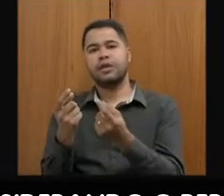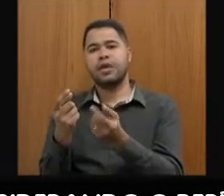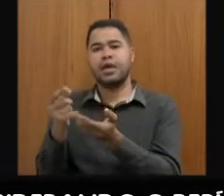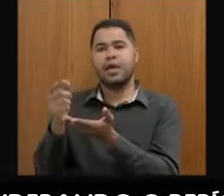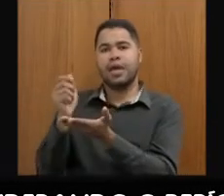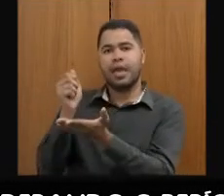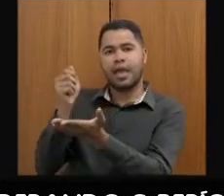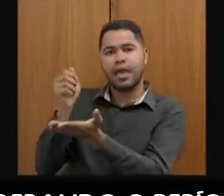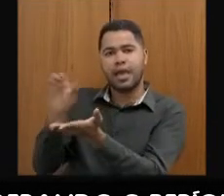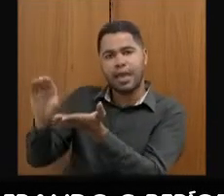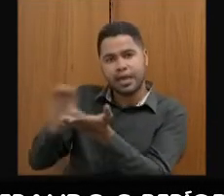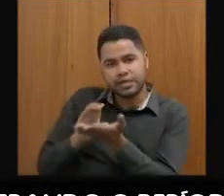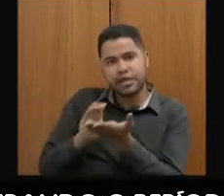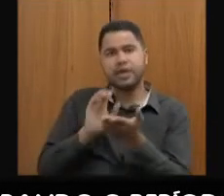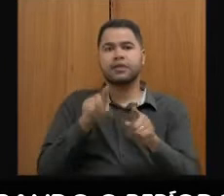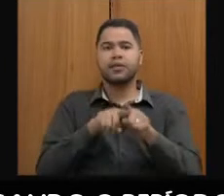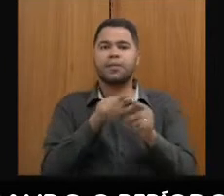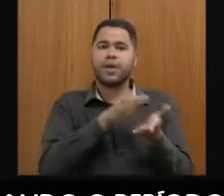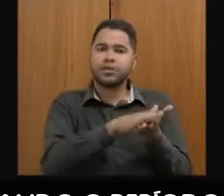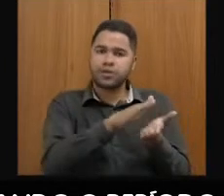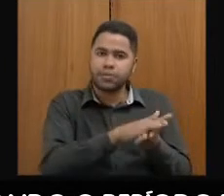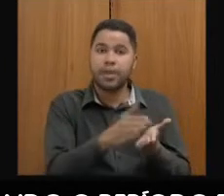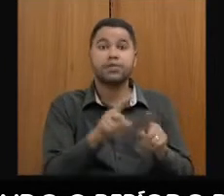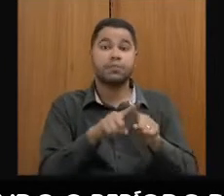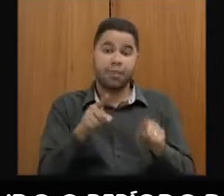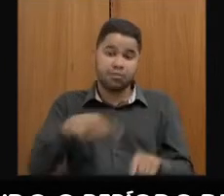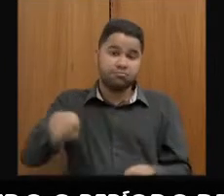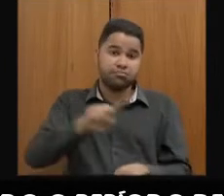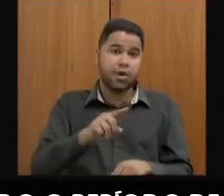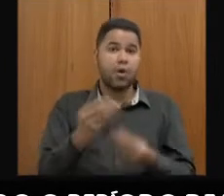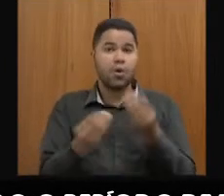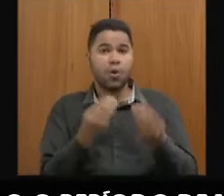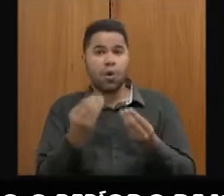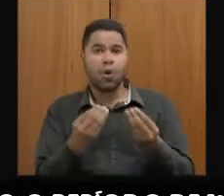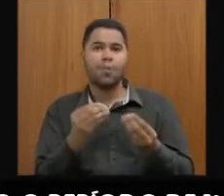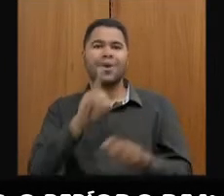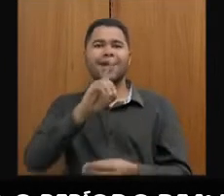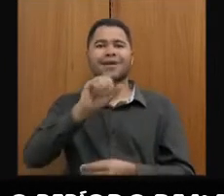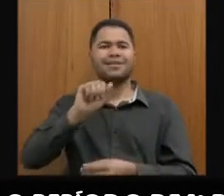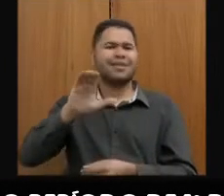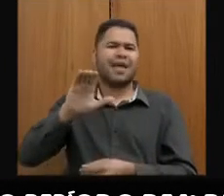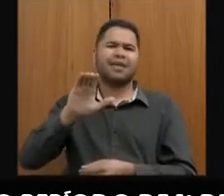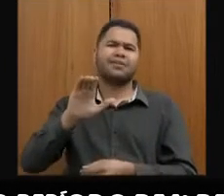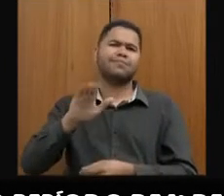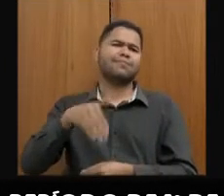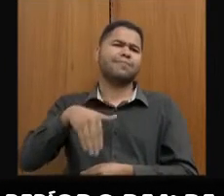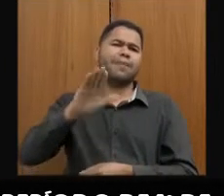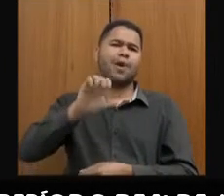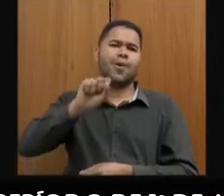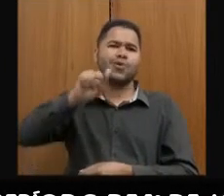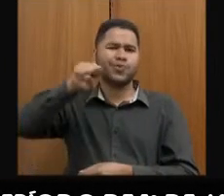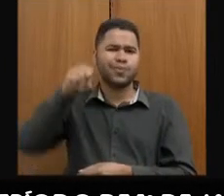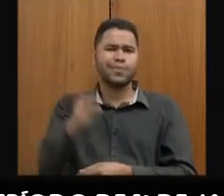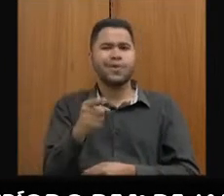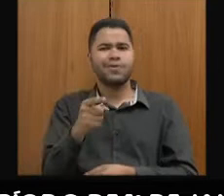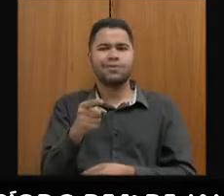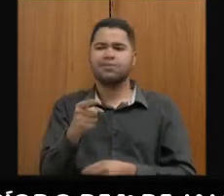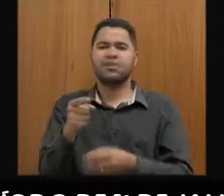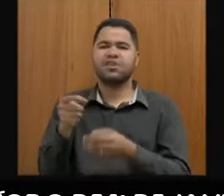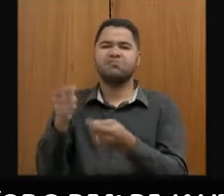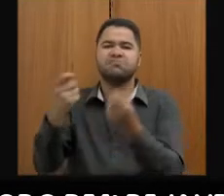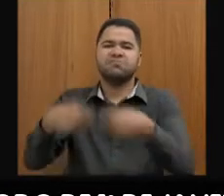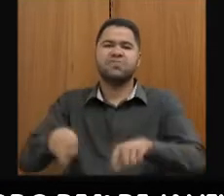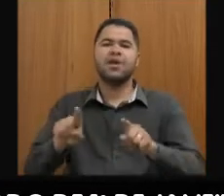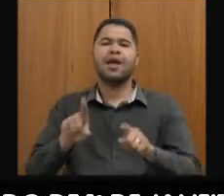é muito importante para os contribuintes. Desobrigação de DAP, quer dizer, há mais de 8 mil contribuintes dispensados, que é um